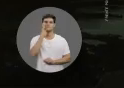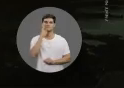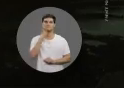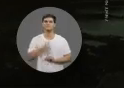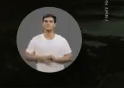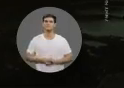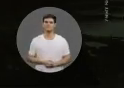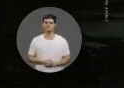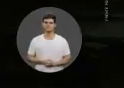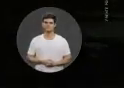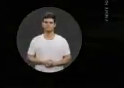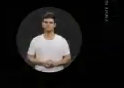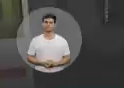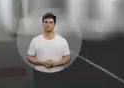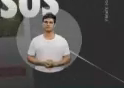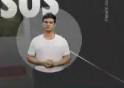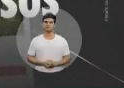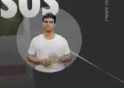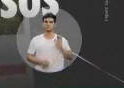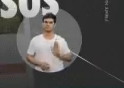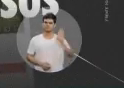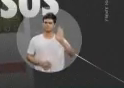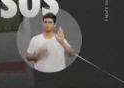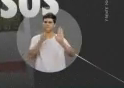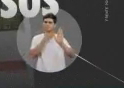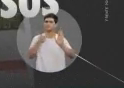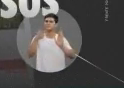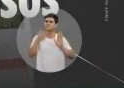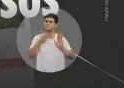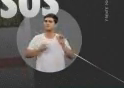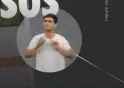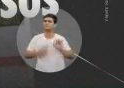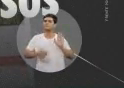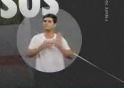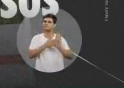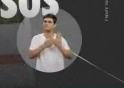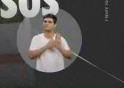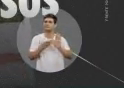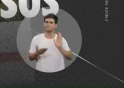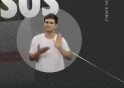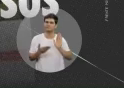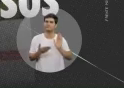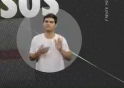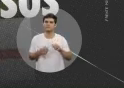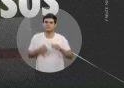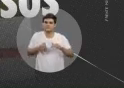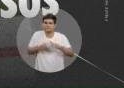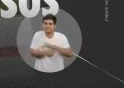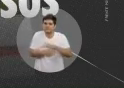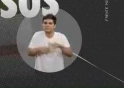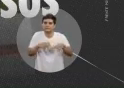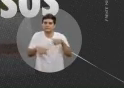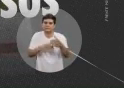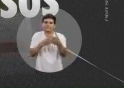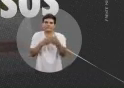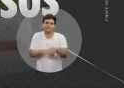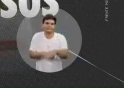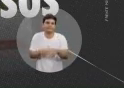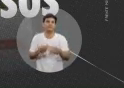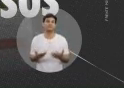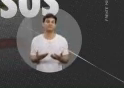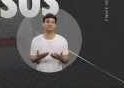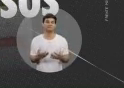Marcos Alexandre. O candidato Gladson Cameli promete contratar servidores por concurso